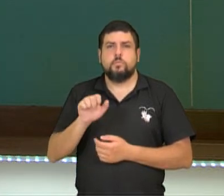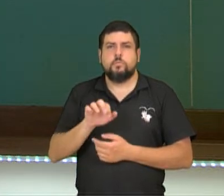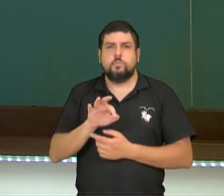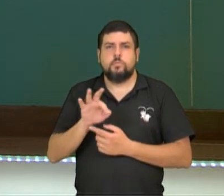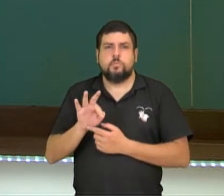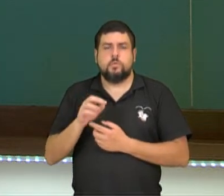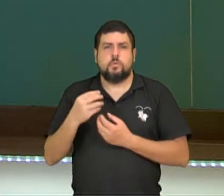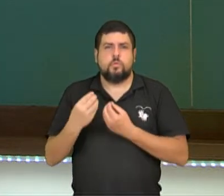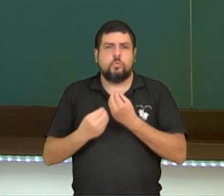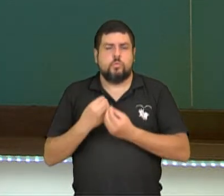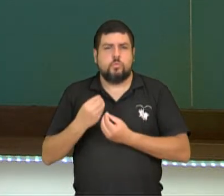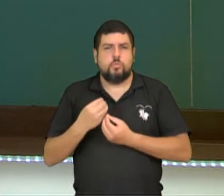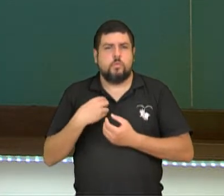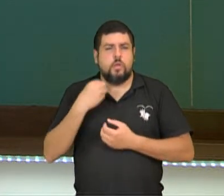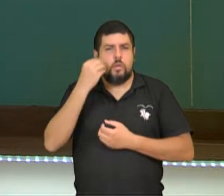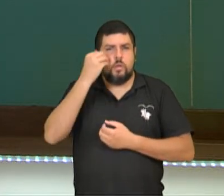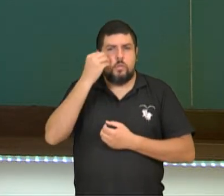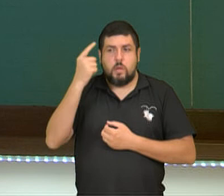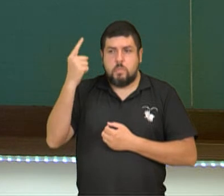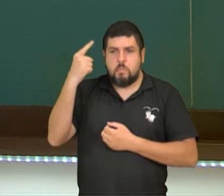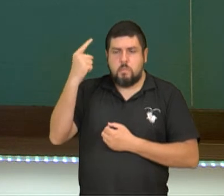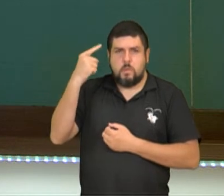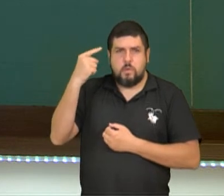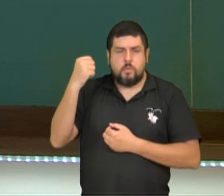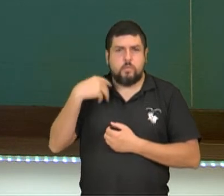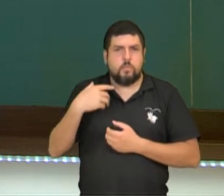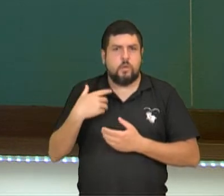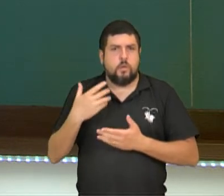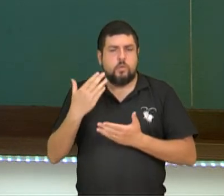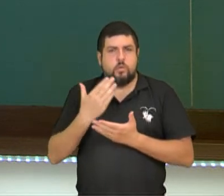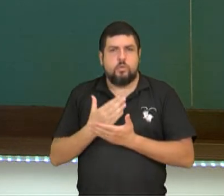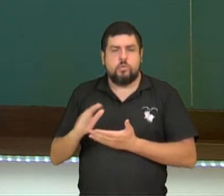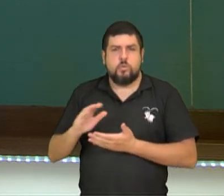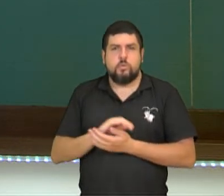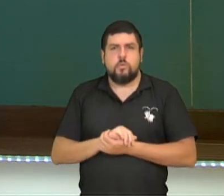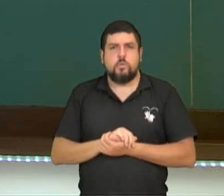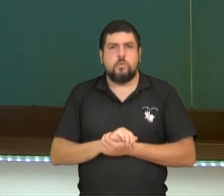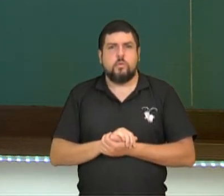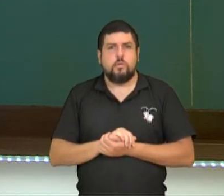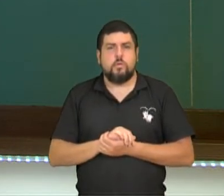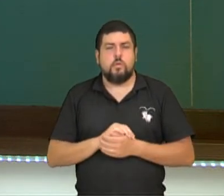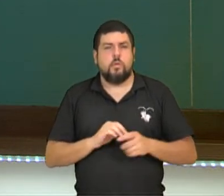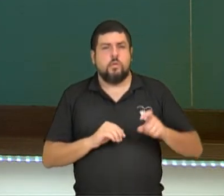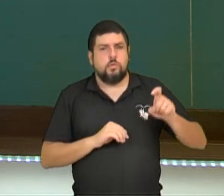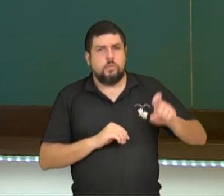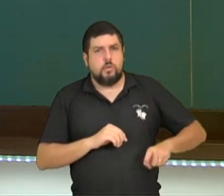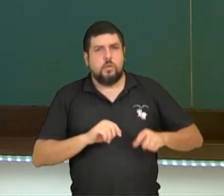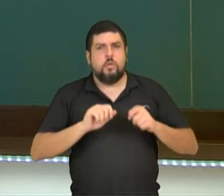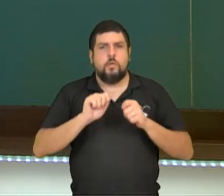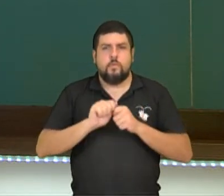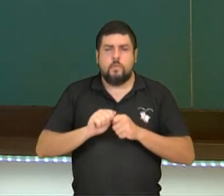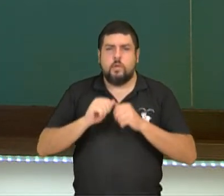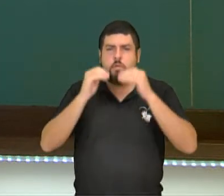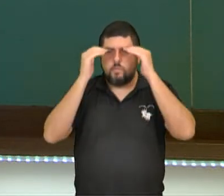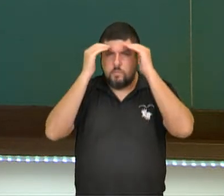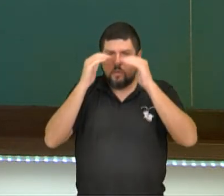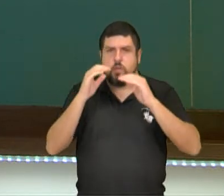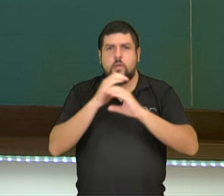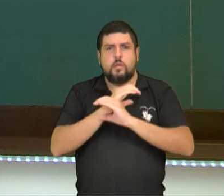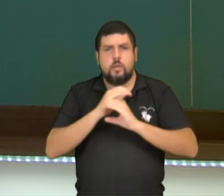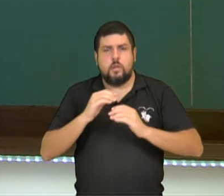tutores do pensamento. Esses tutores que nos dizem, seja, faça, obedeça, creia,